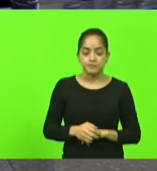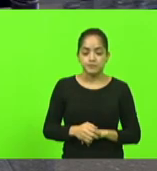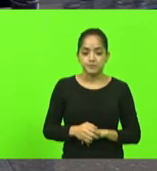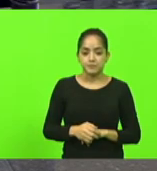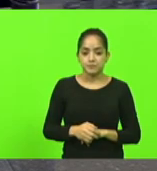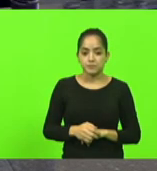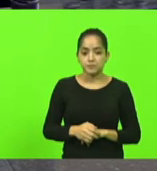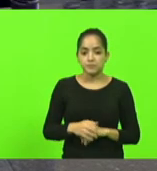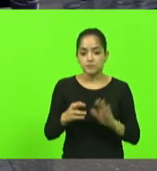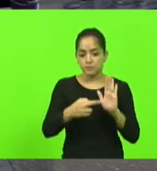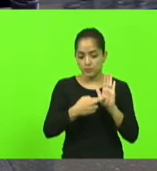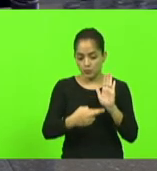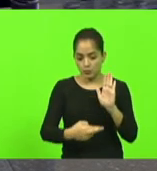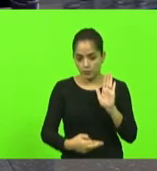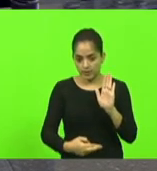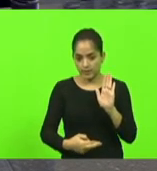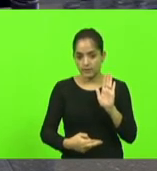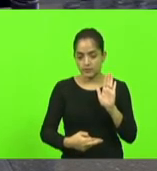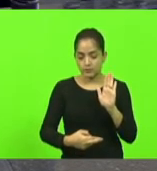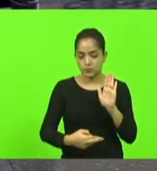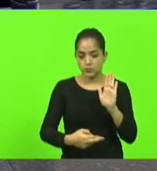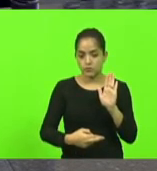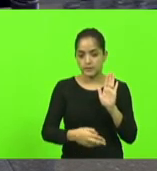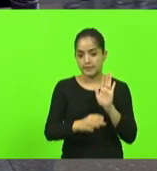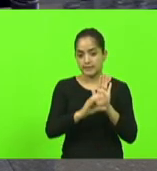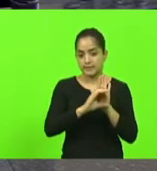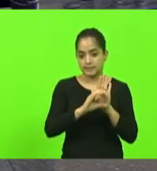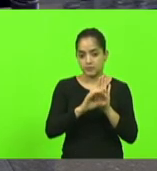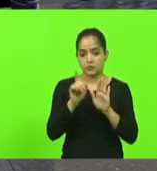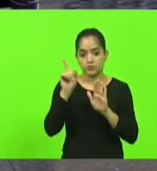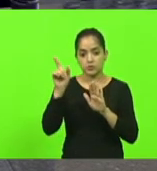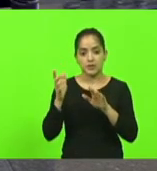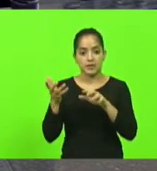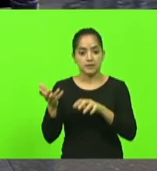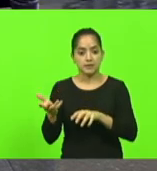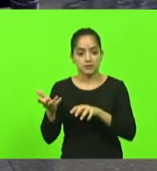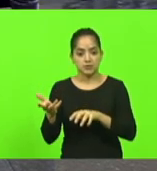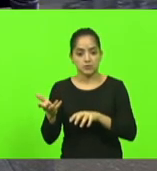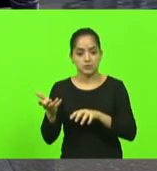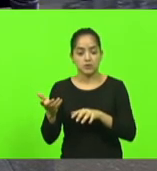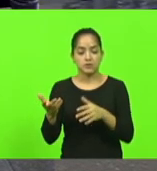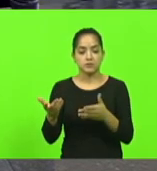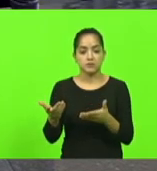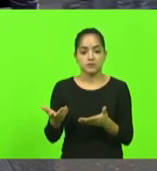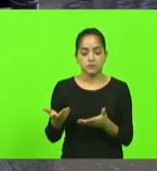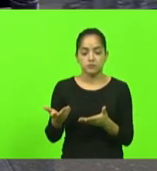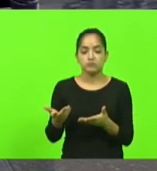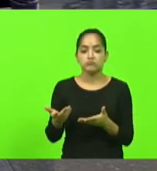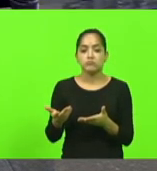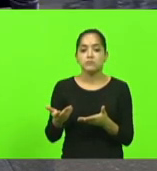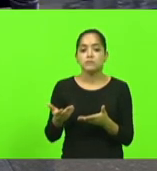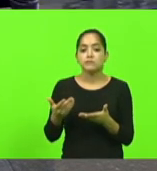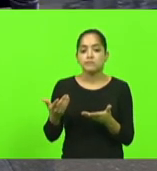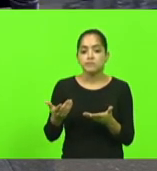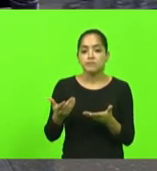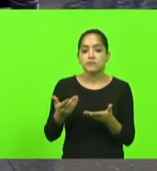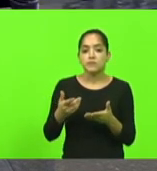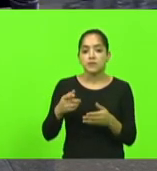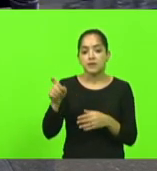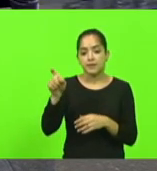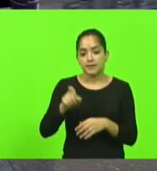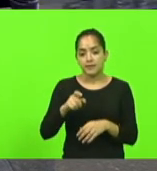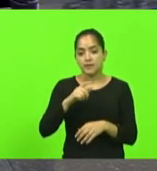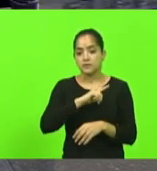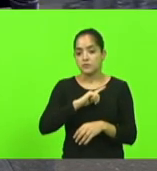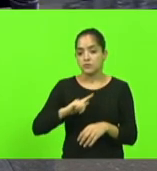o relator desse código no Congresso Nacional no Senado então ex-governador nosso